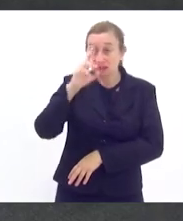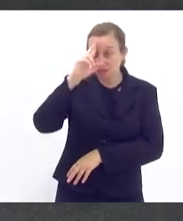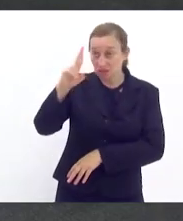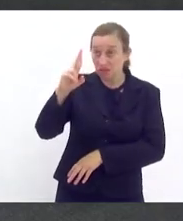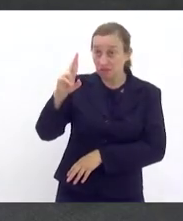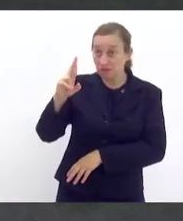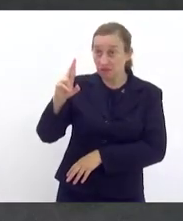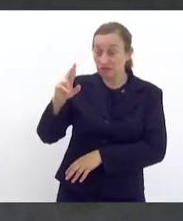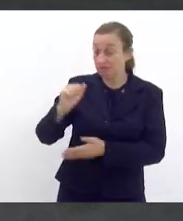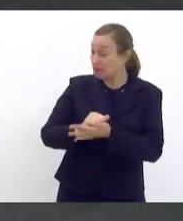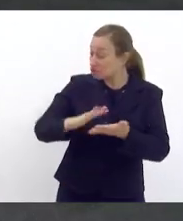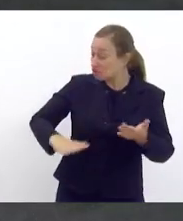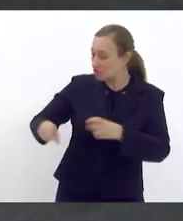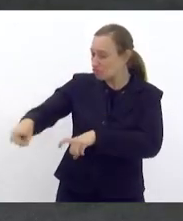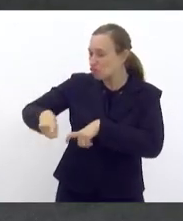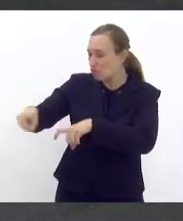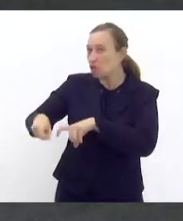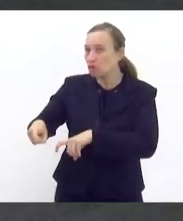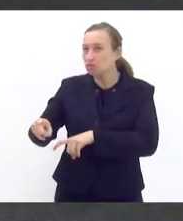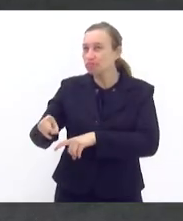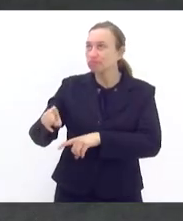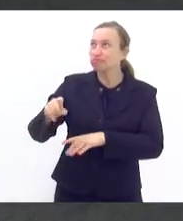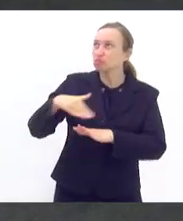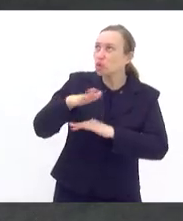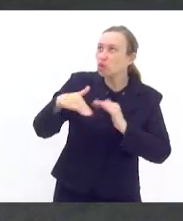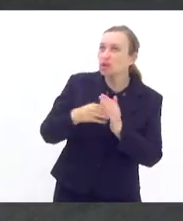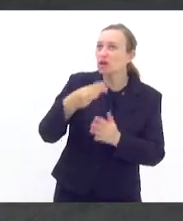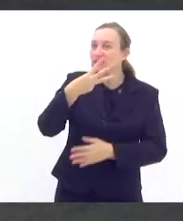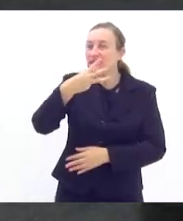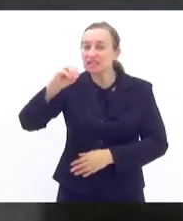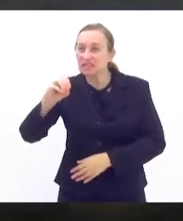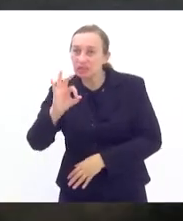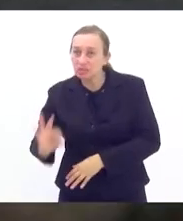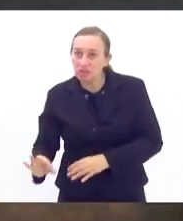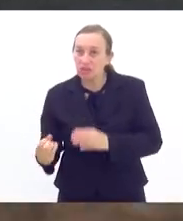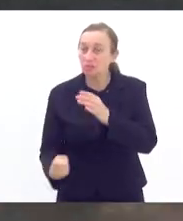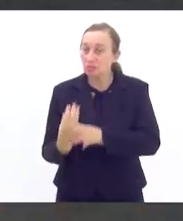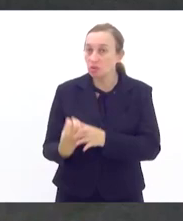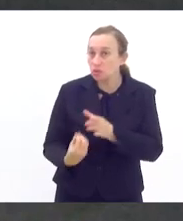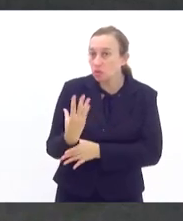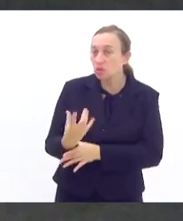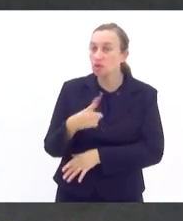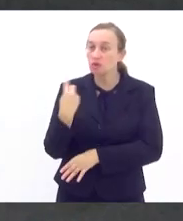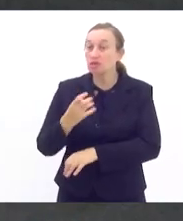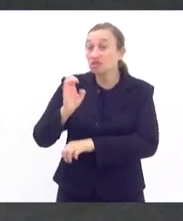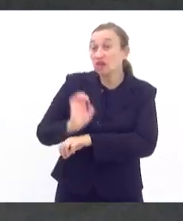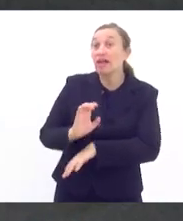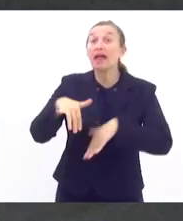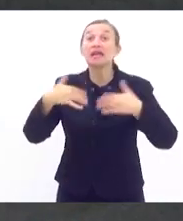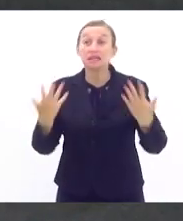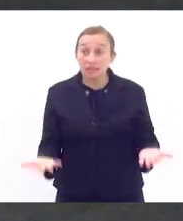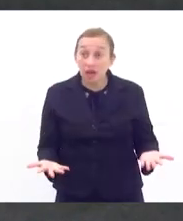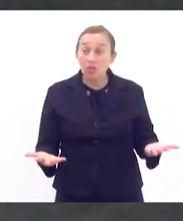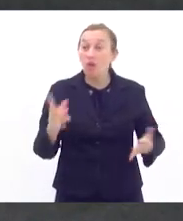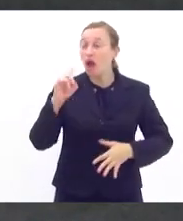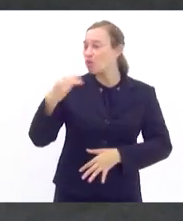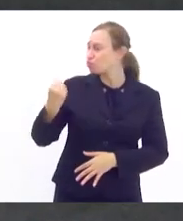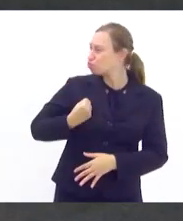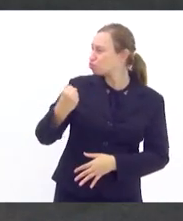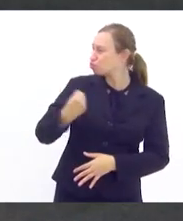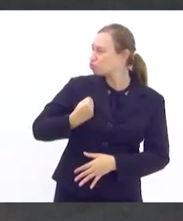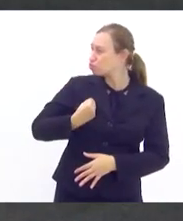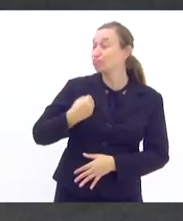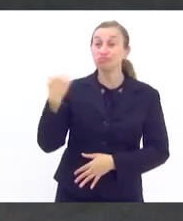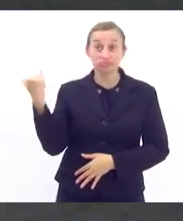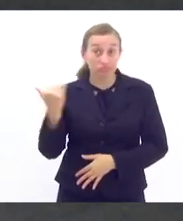num total de 30% de produtores do nosso Estado. Então, isso é um número muito